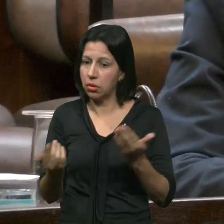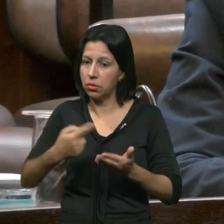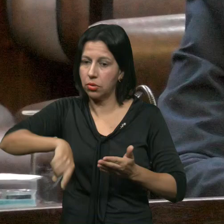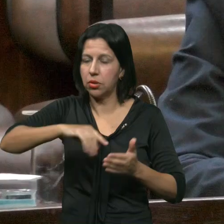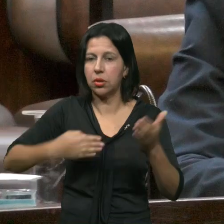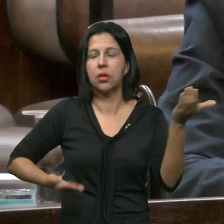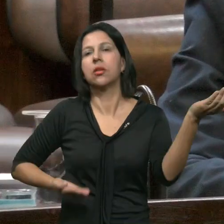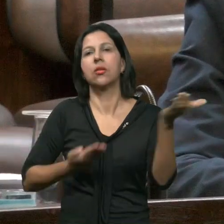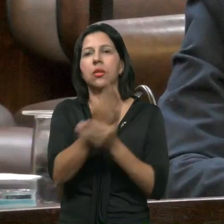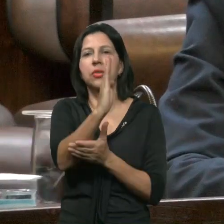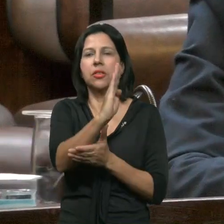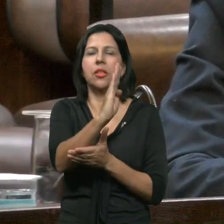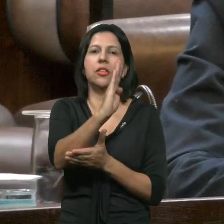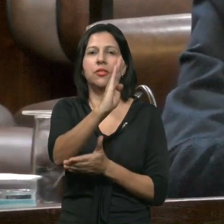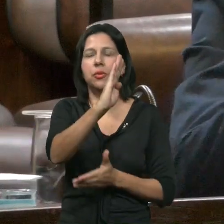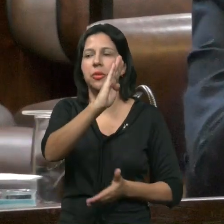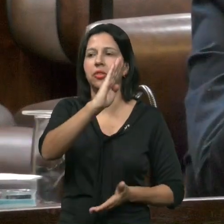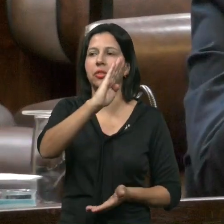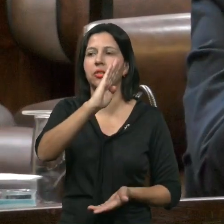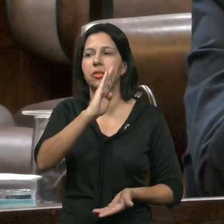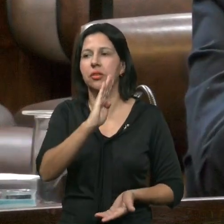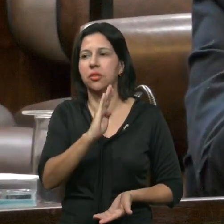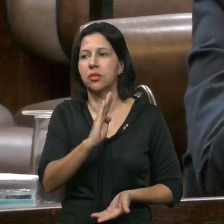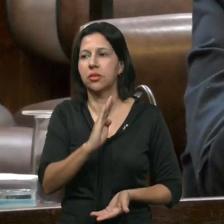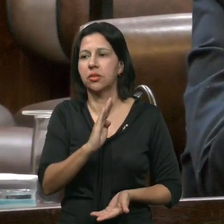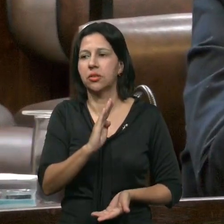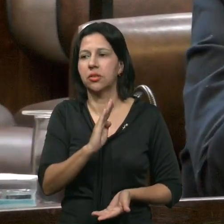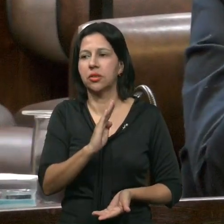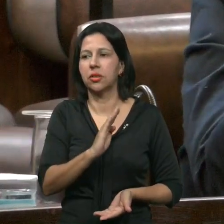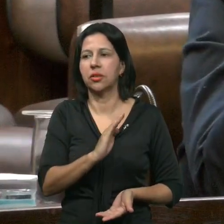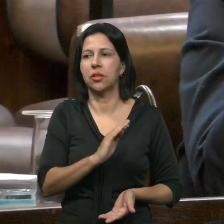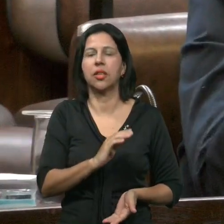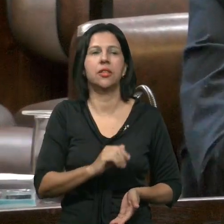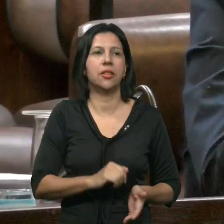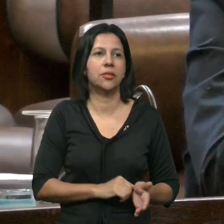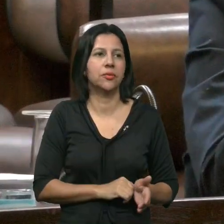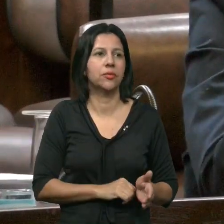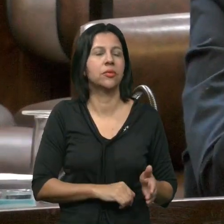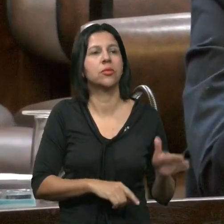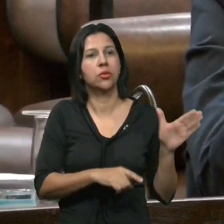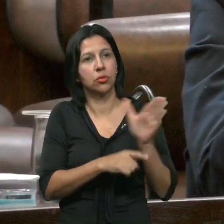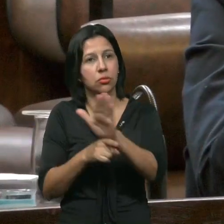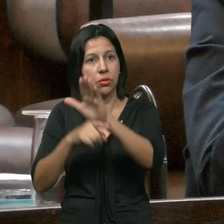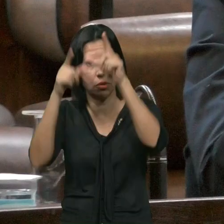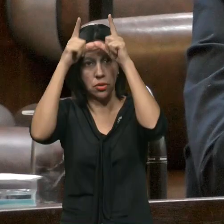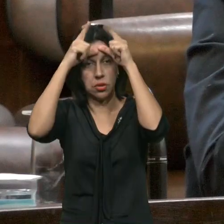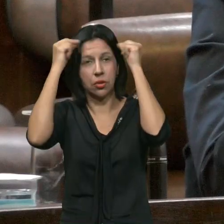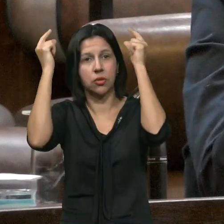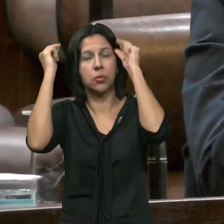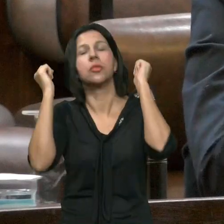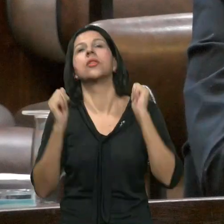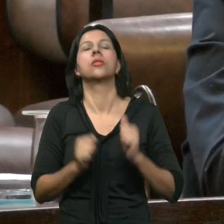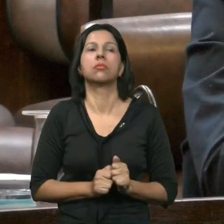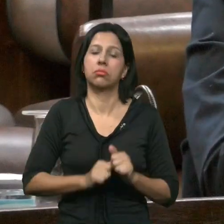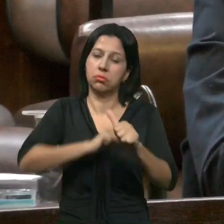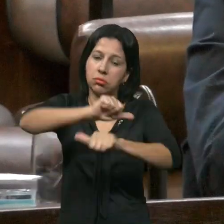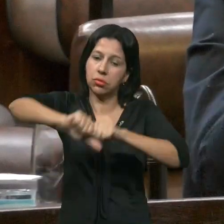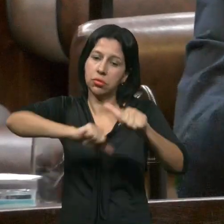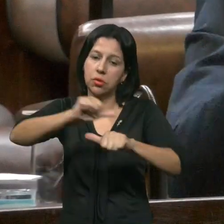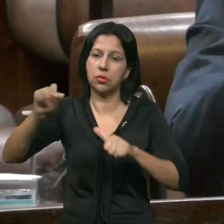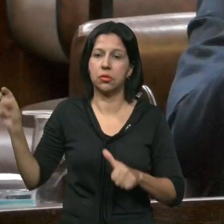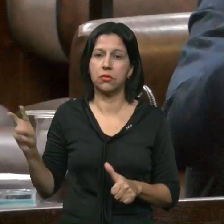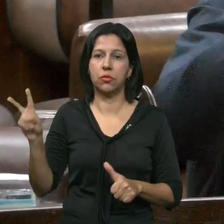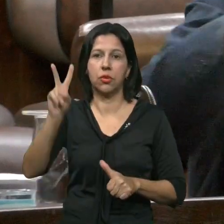E ele Disse Disse Textualmente Para mim Que não é Possível Se fazer Alteração Dos valores